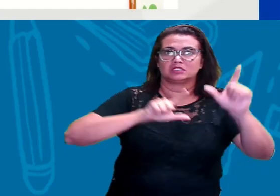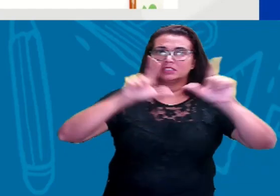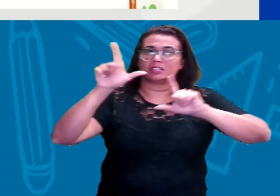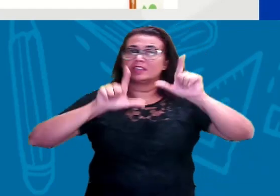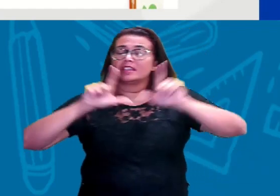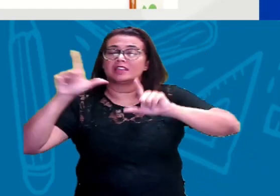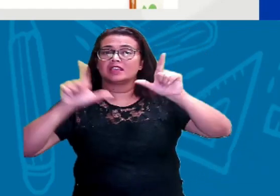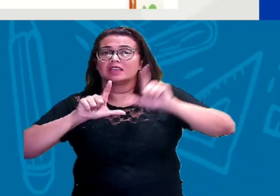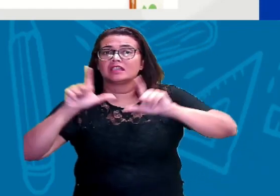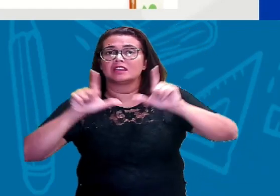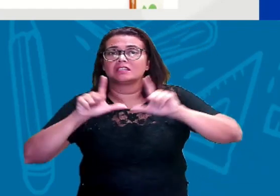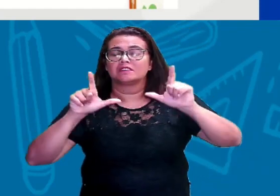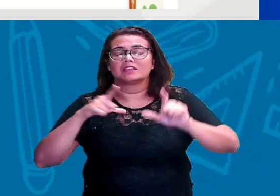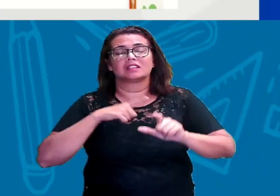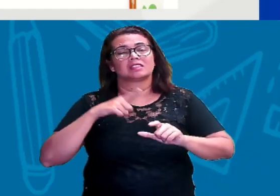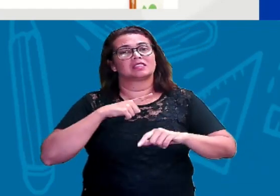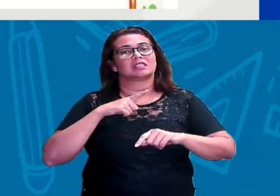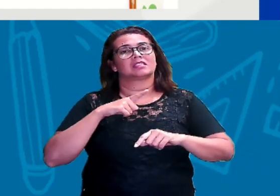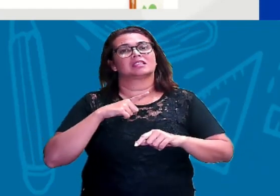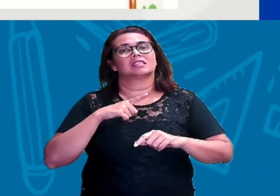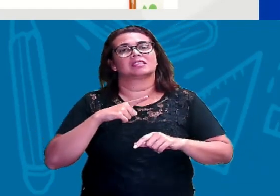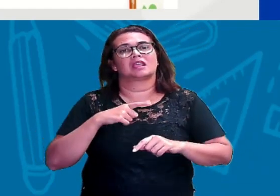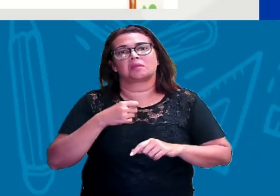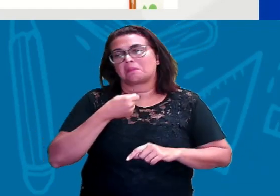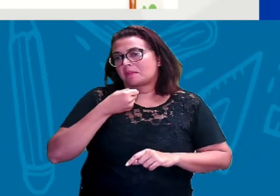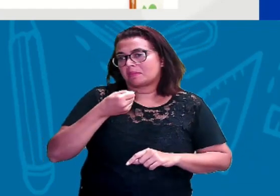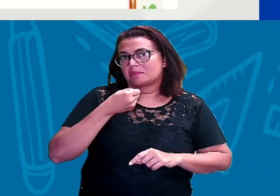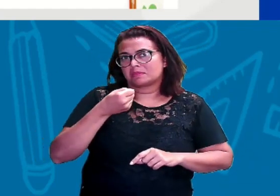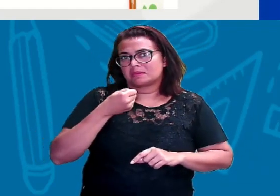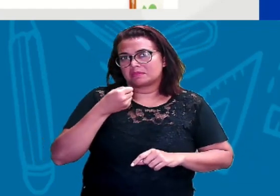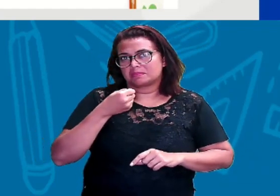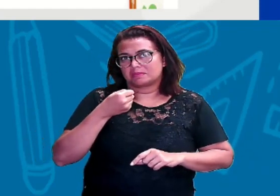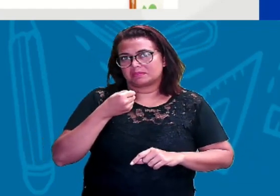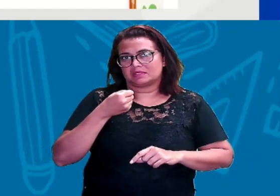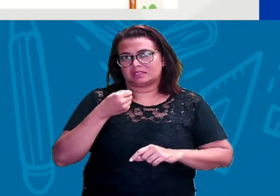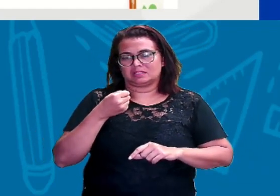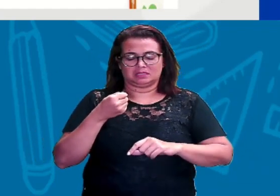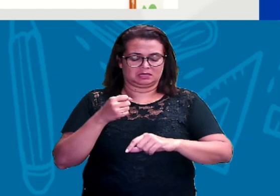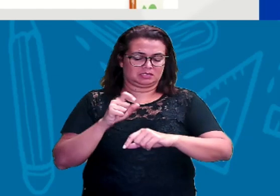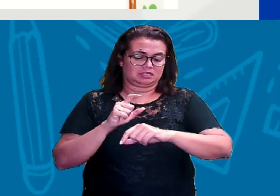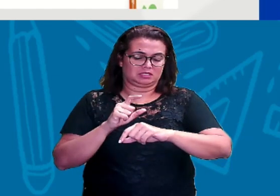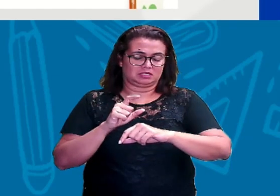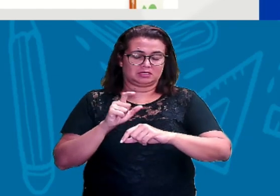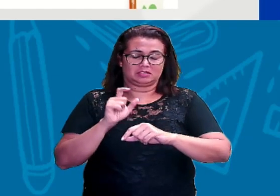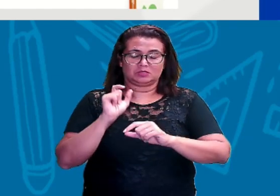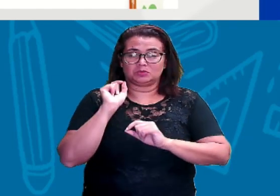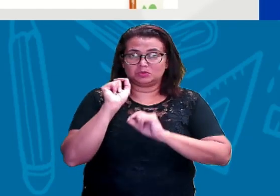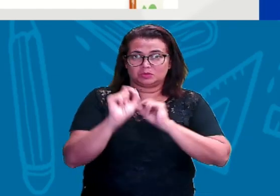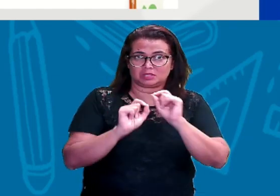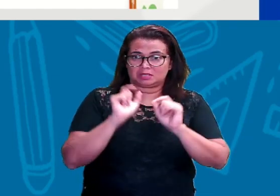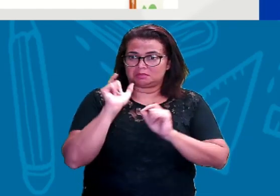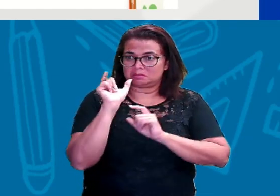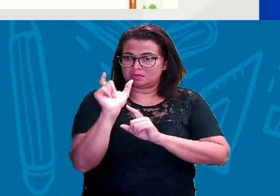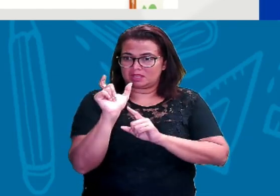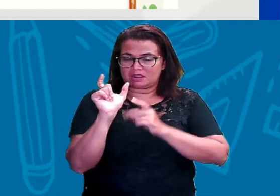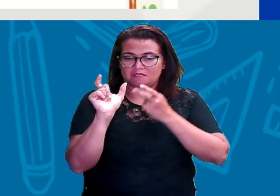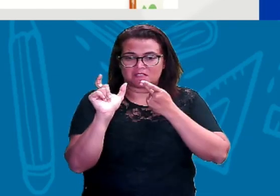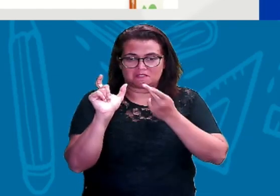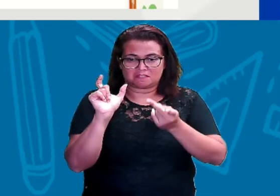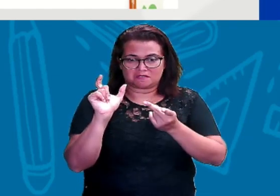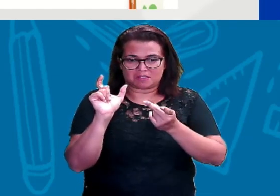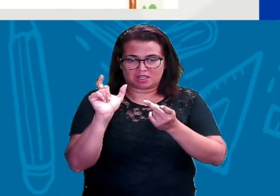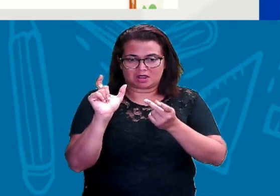momentos em que passava o soletrando em determinado canal? E aí a gente ficava sempre eufórico